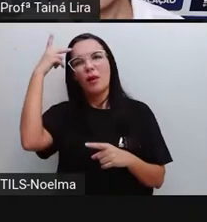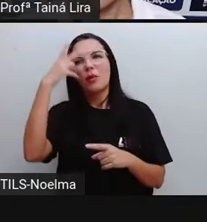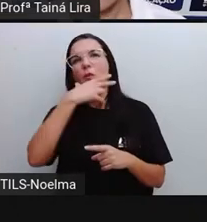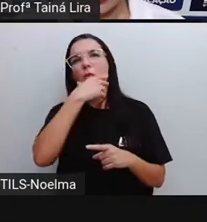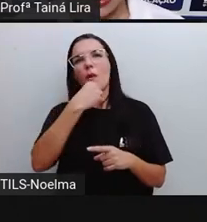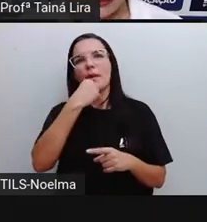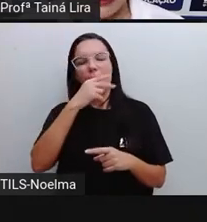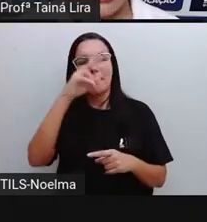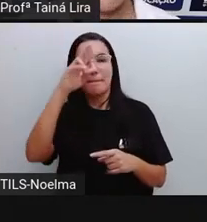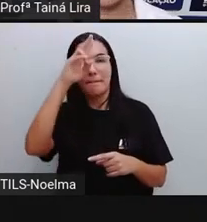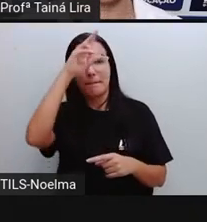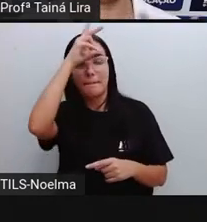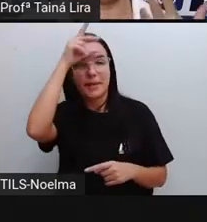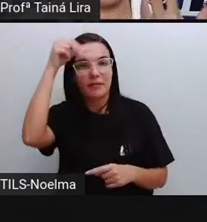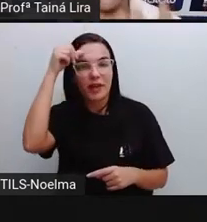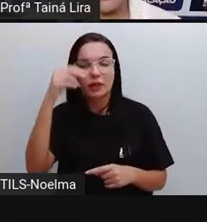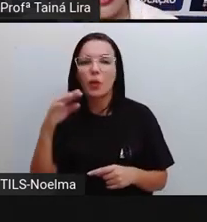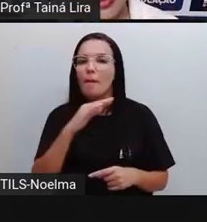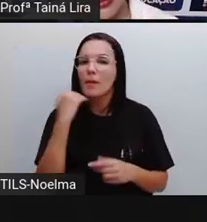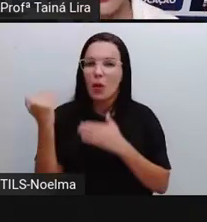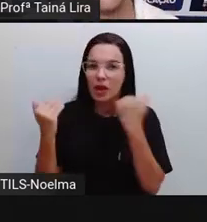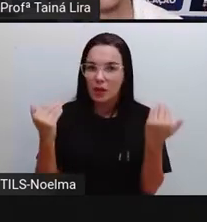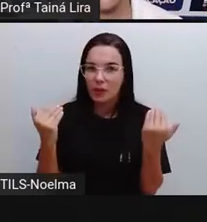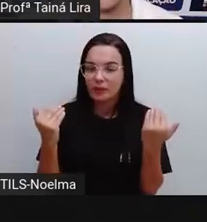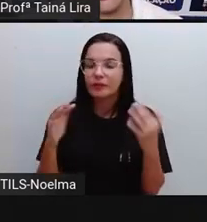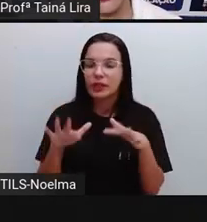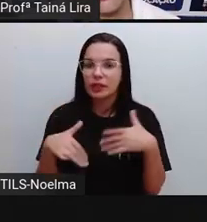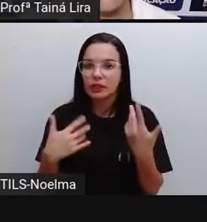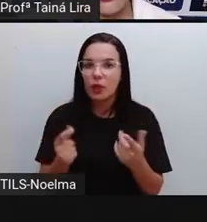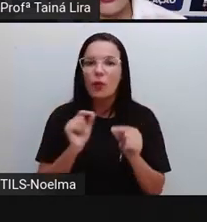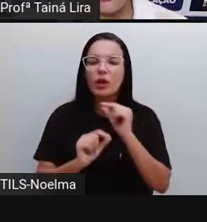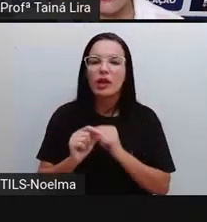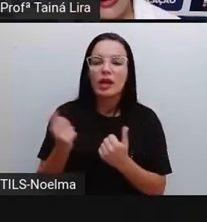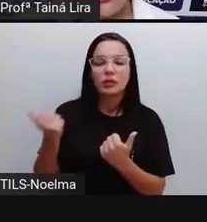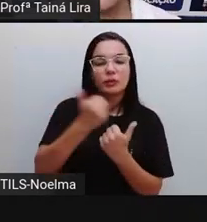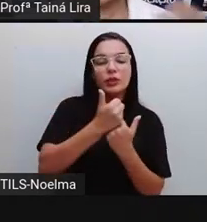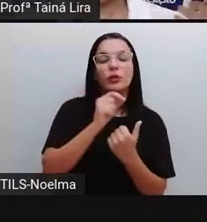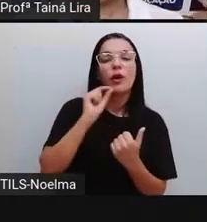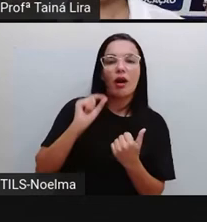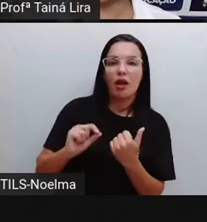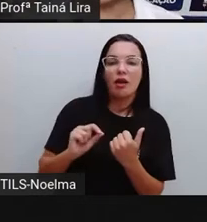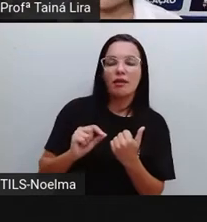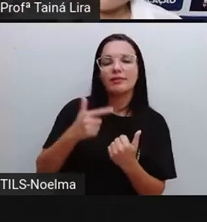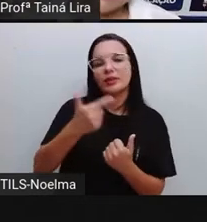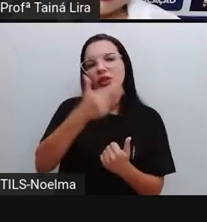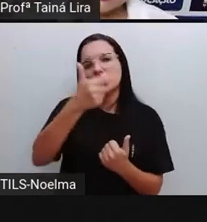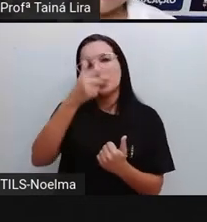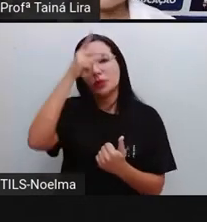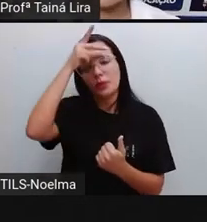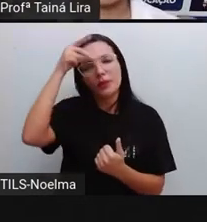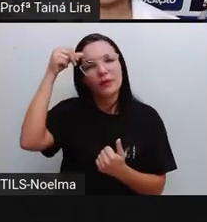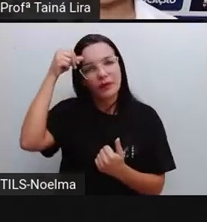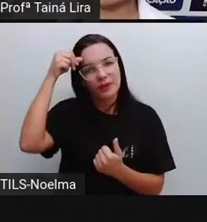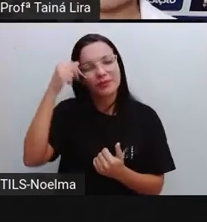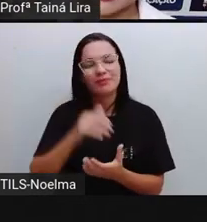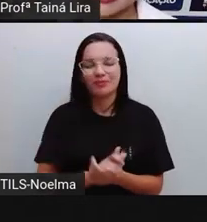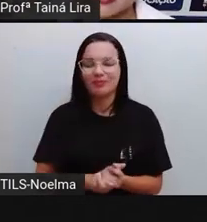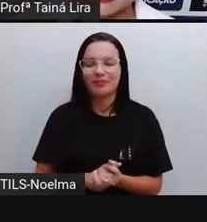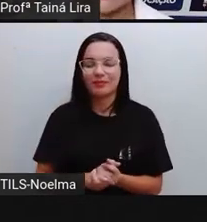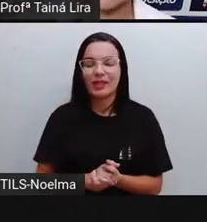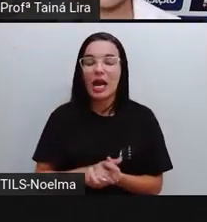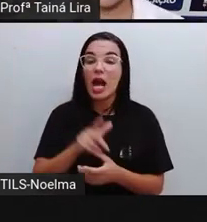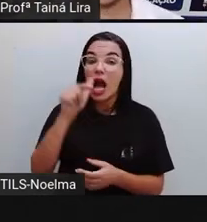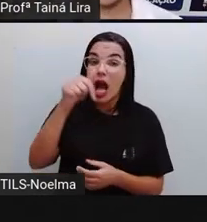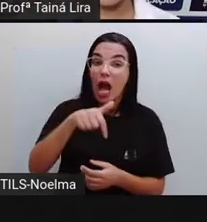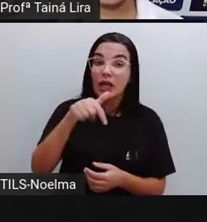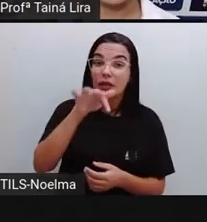assumiu a prefeitura, passou a ser o prefeito da cidade de São Paulo e a gente também teve uma situação aqui em Feira de